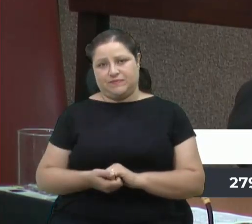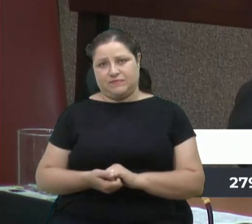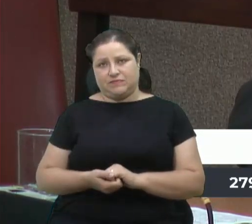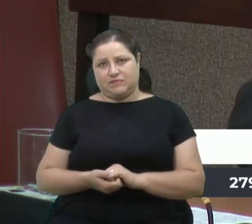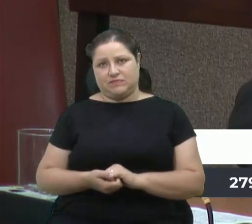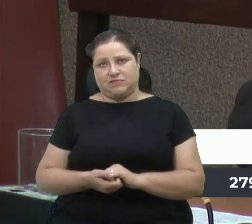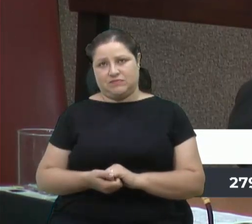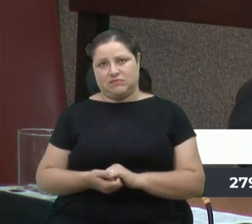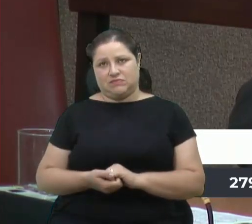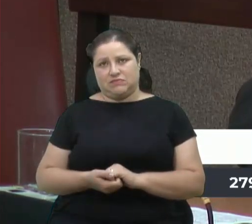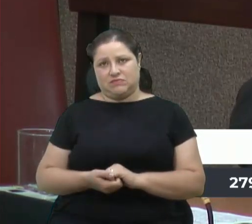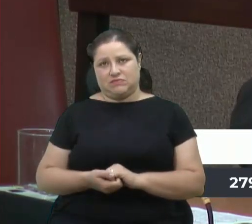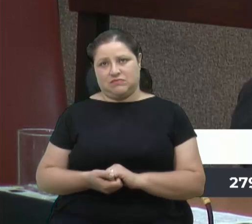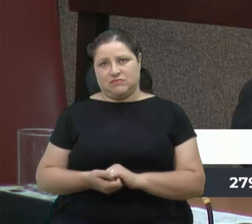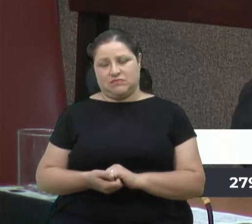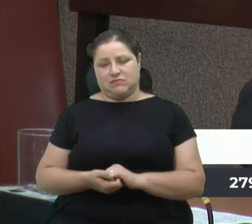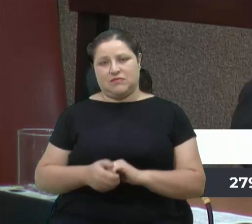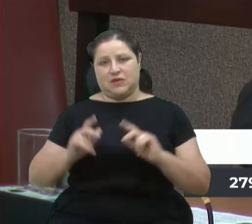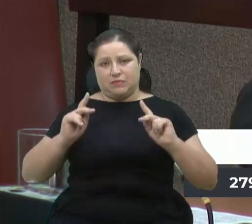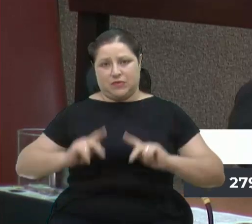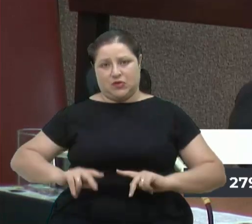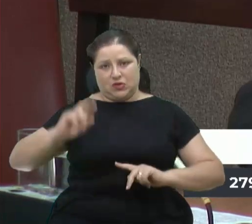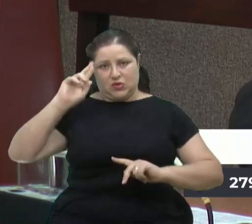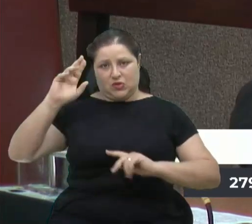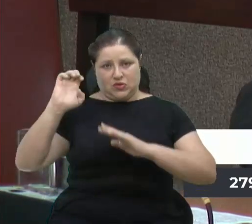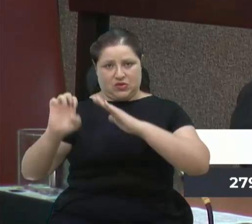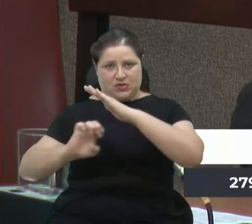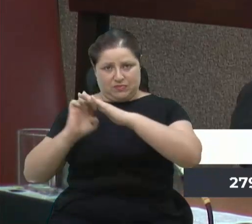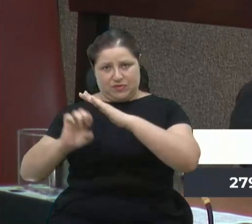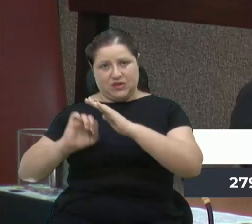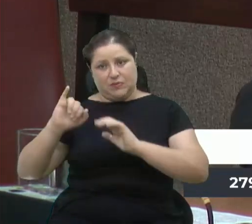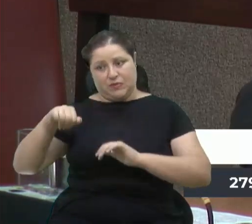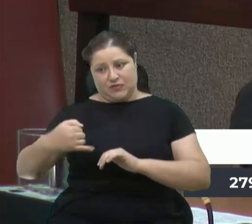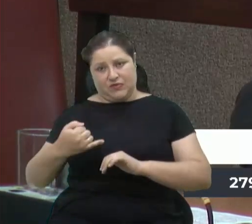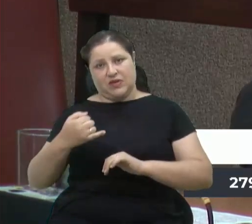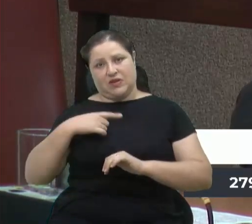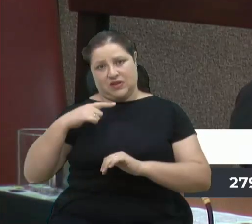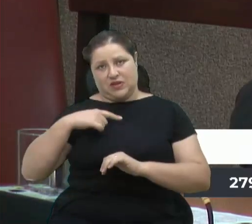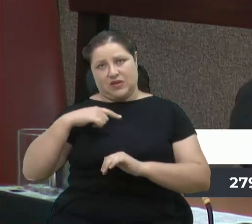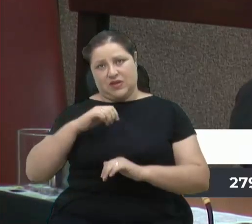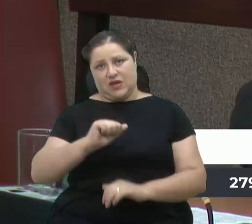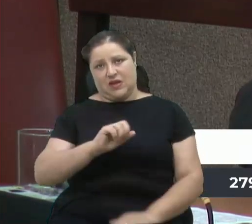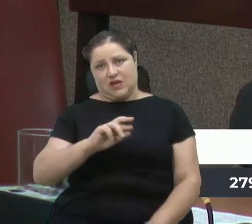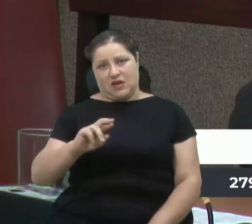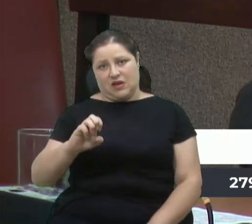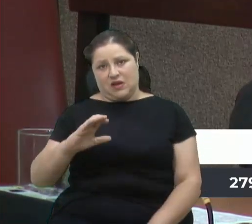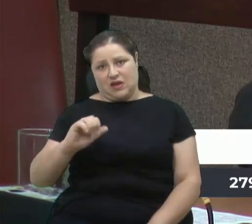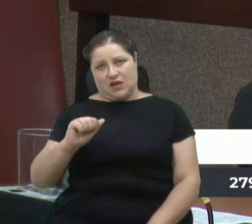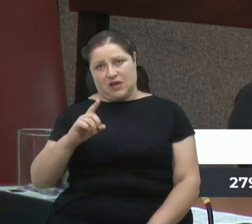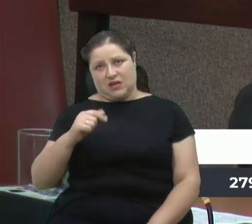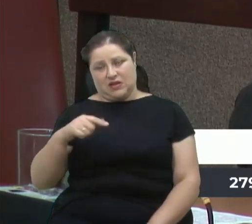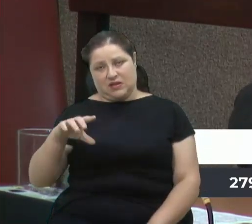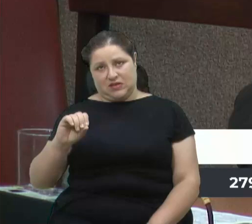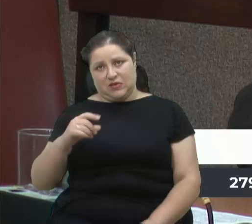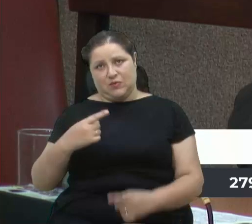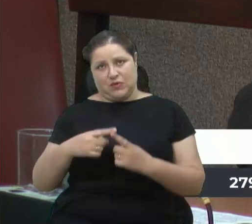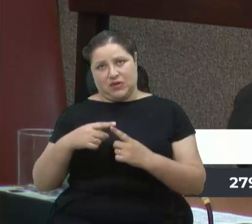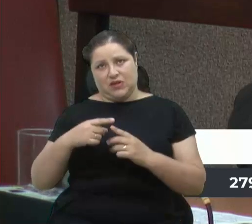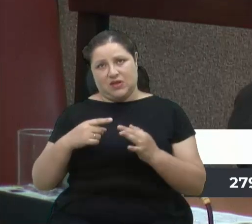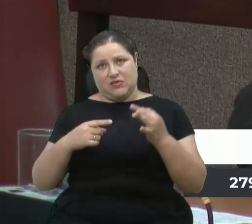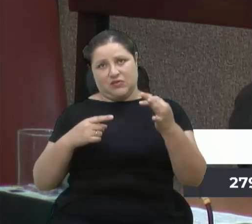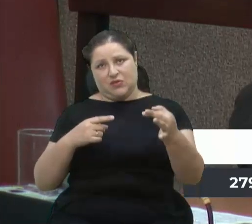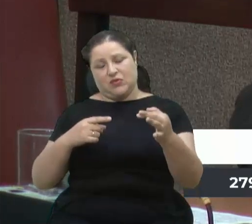os empresários aproveitem enquanto ainda tem arrecadação, porque há uma projeção de